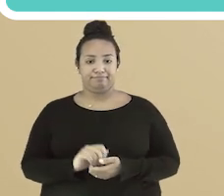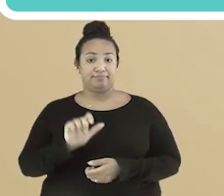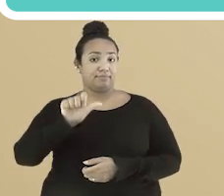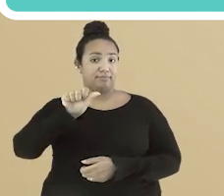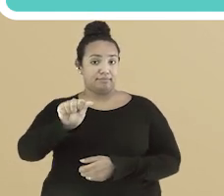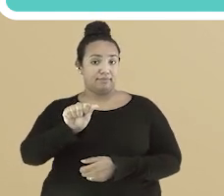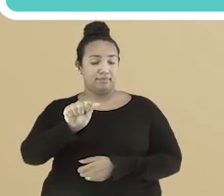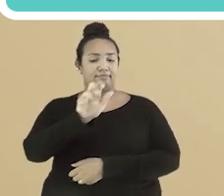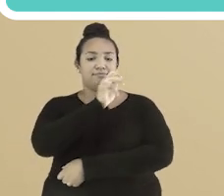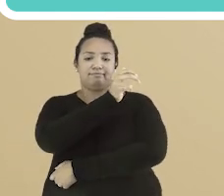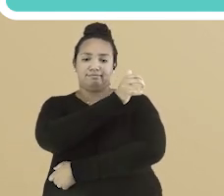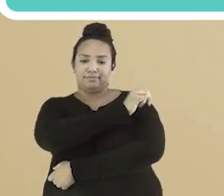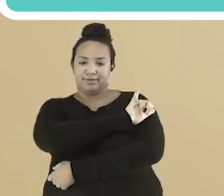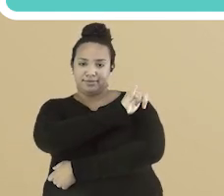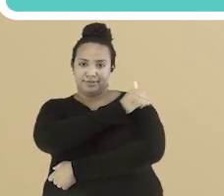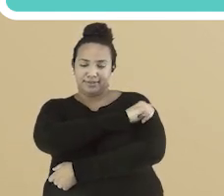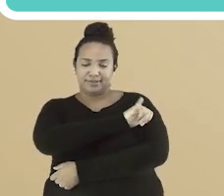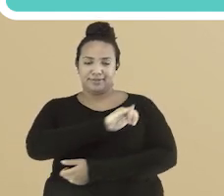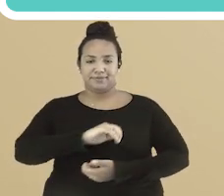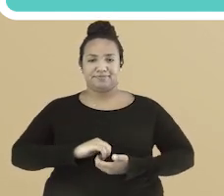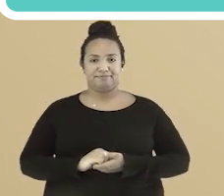Letra A.